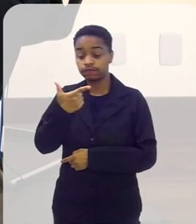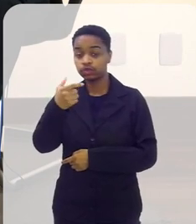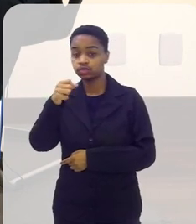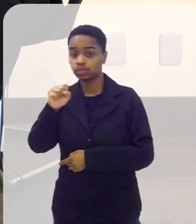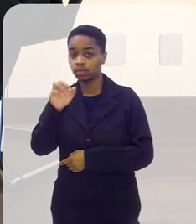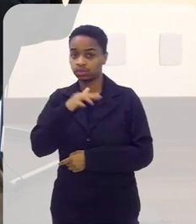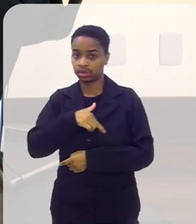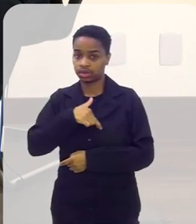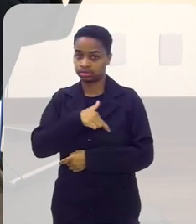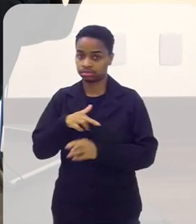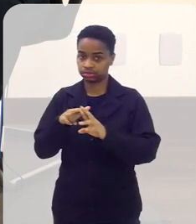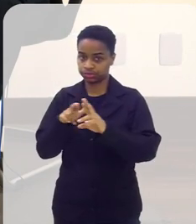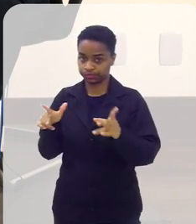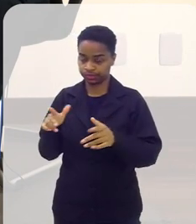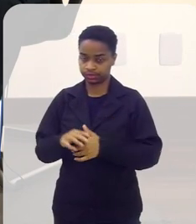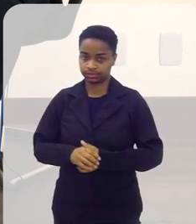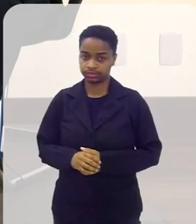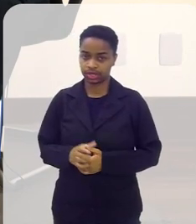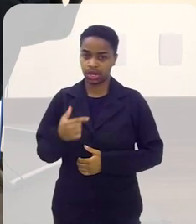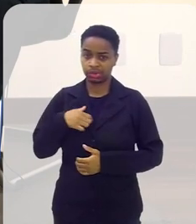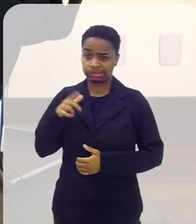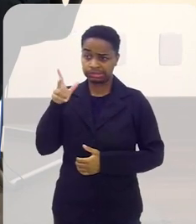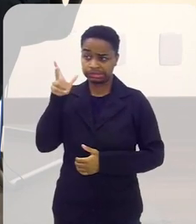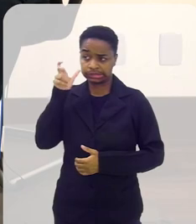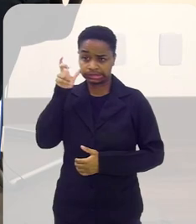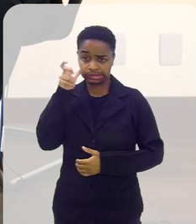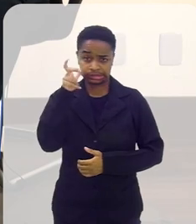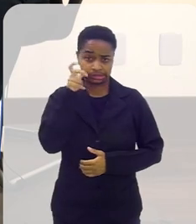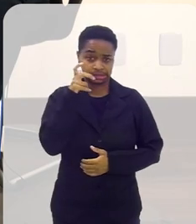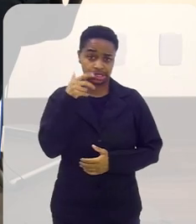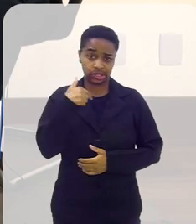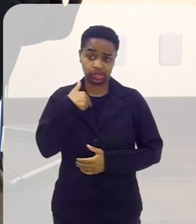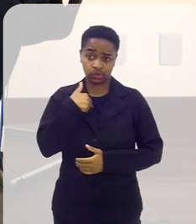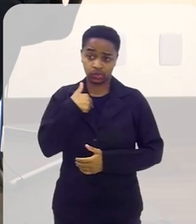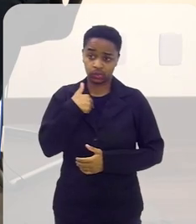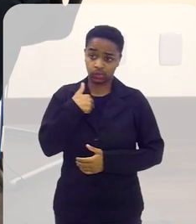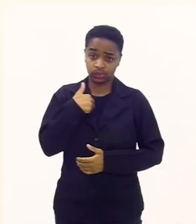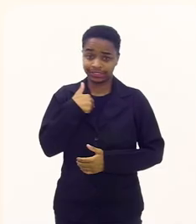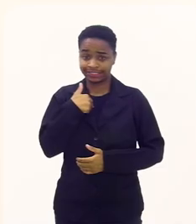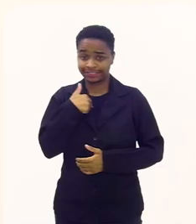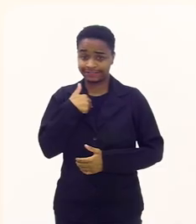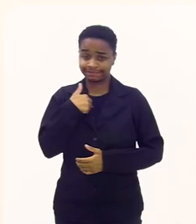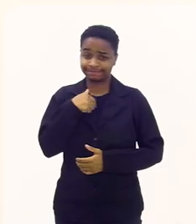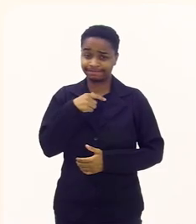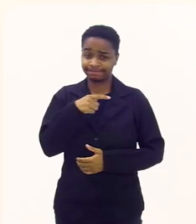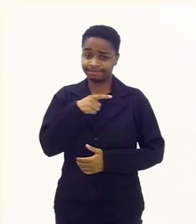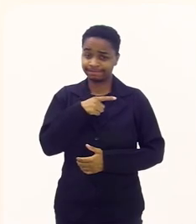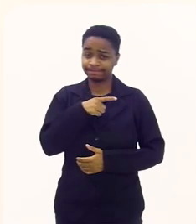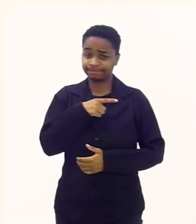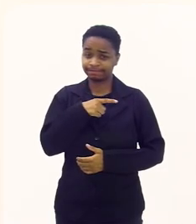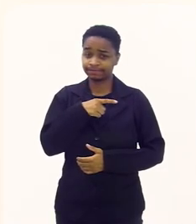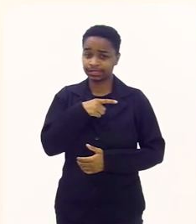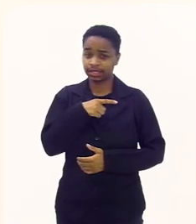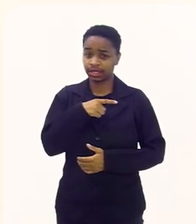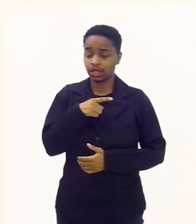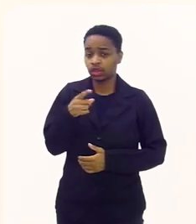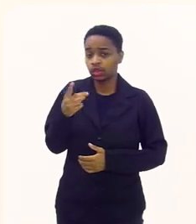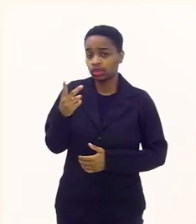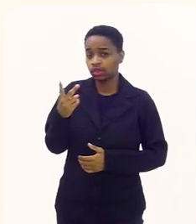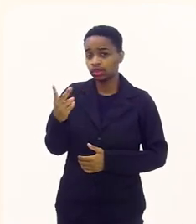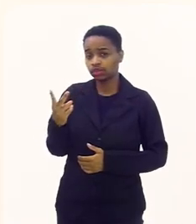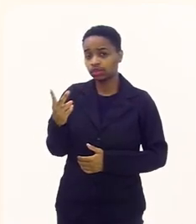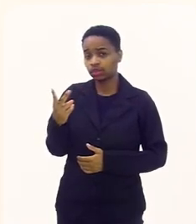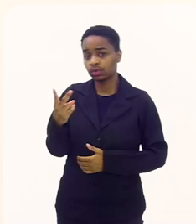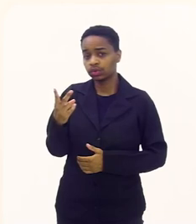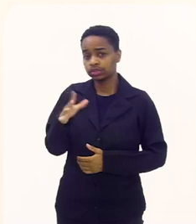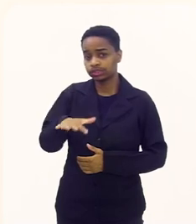imagina na Expo 28 religiões eu escuto eu tenho eu tenho uma muito rapidinho